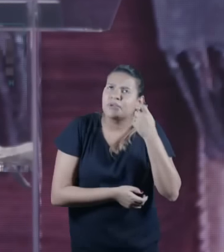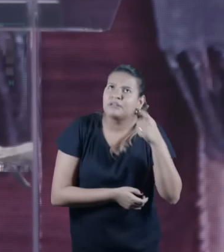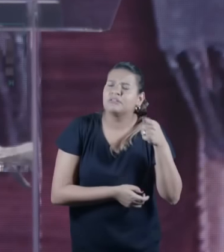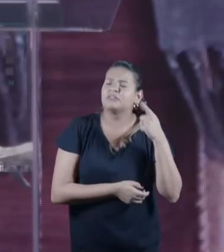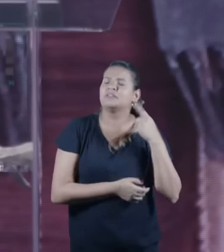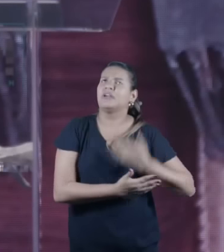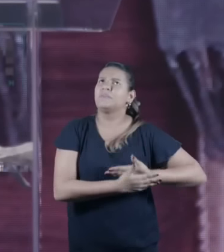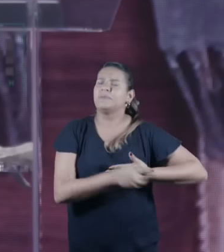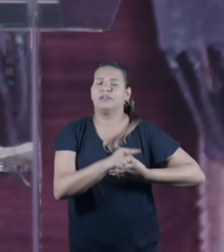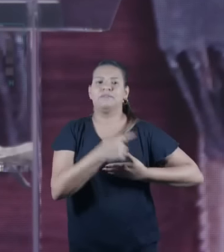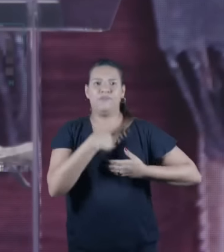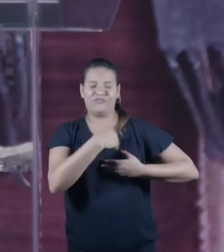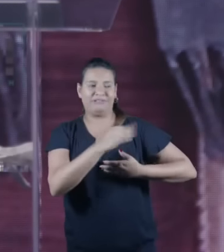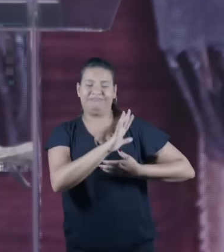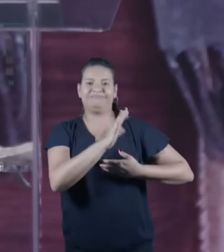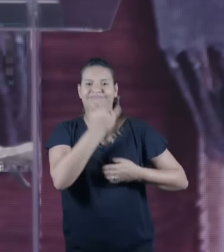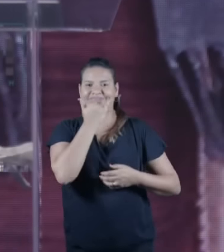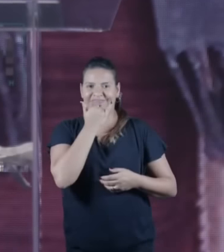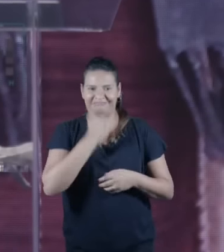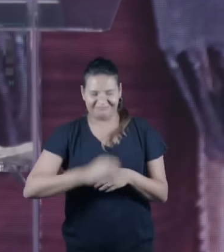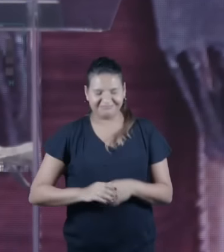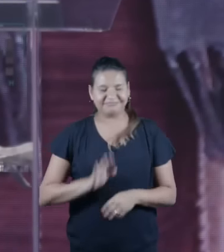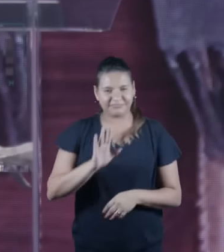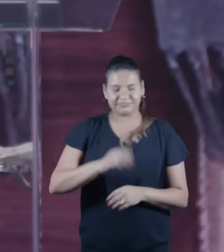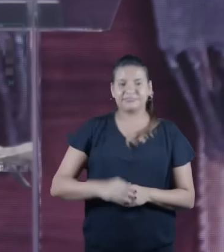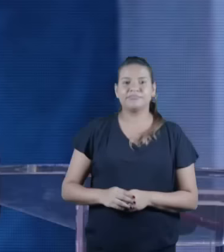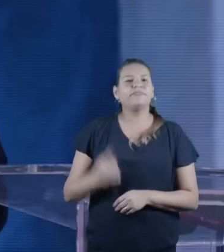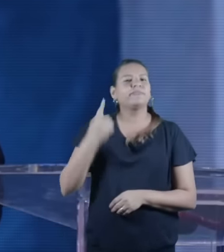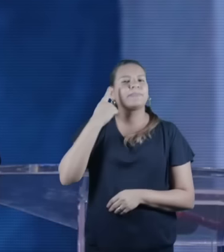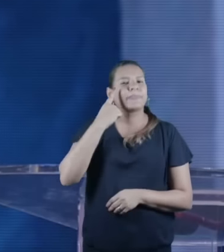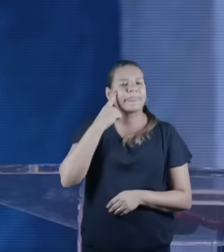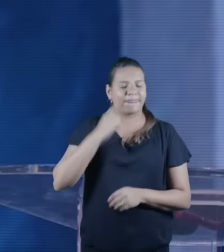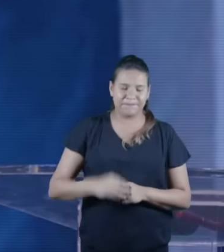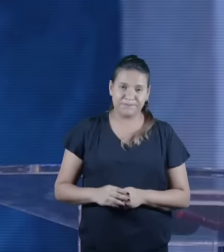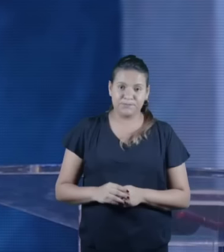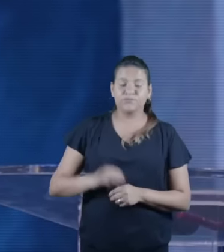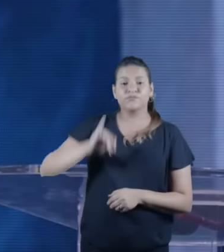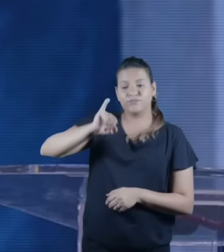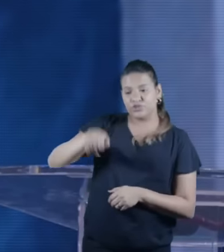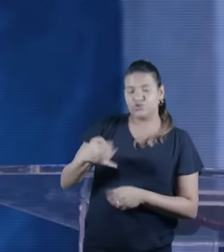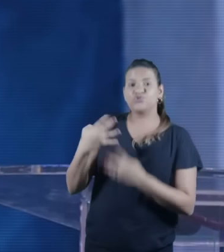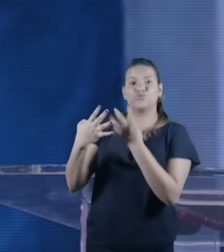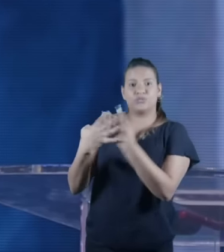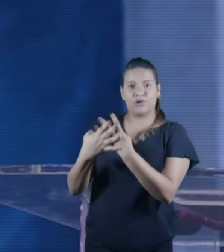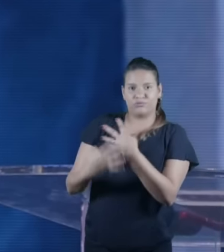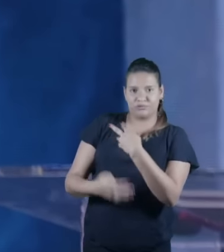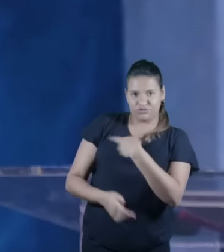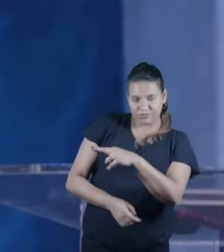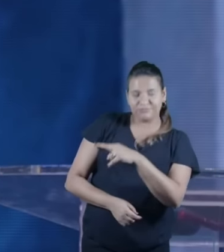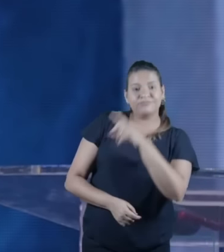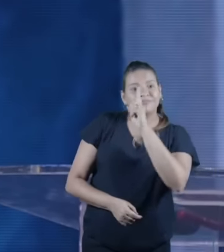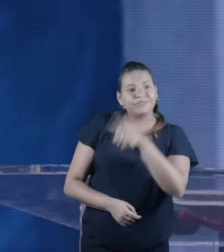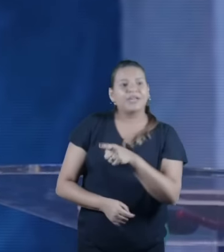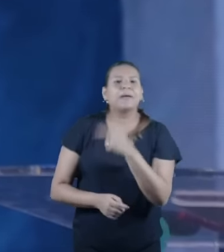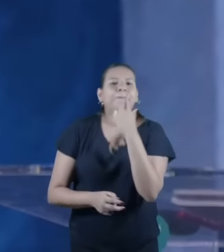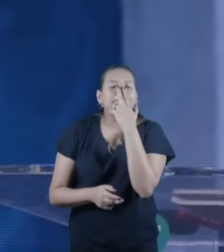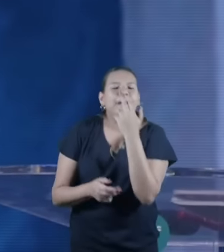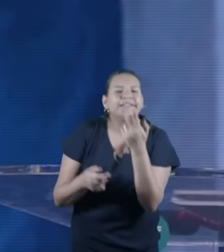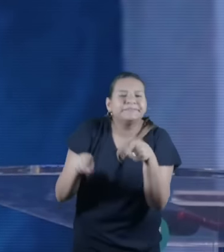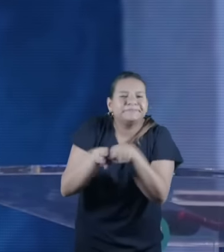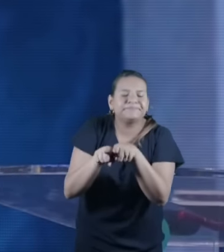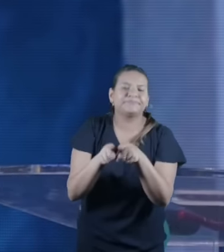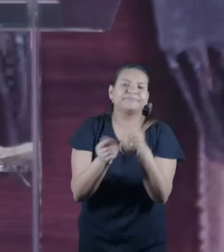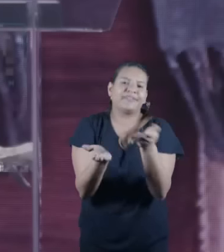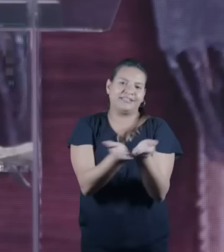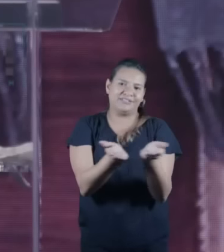judaísmo pensem como o irmão mais velho o irmão mais velho do cristianismo do judaísmo eu acho que a gente tem muito aprender um com o